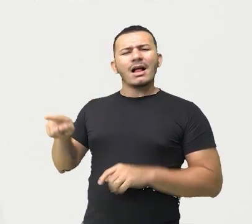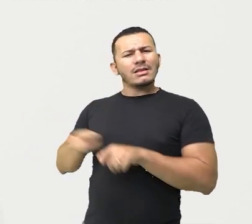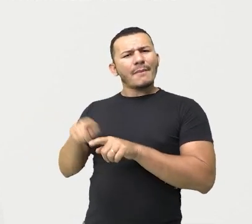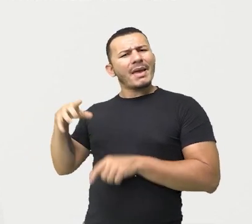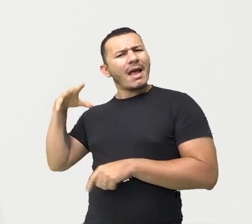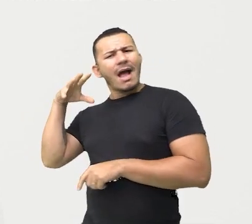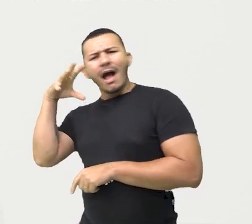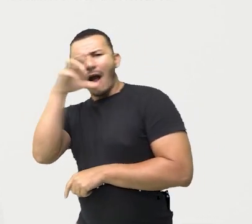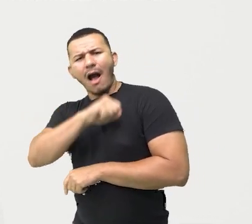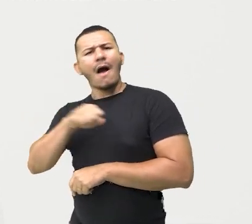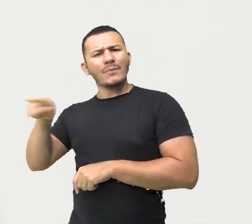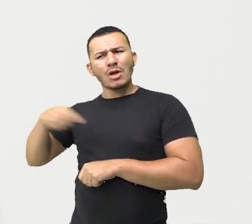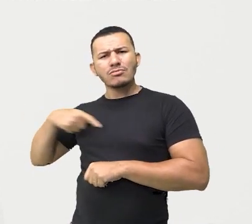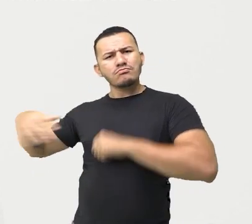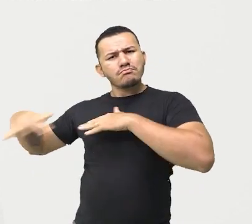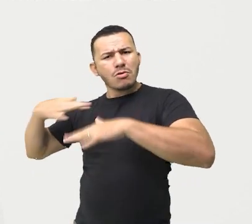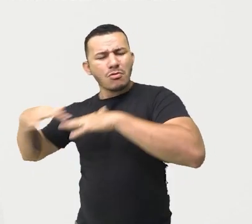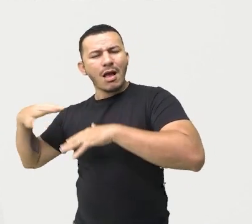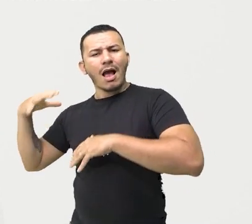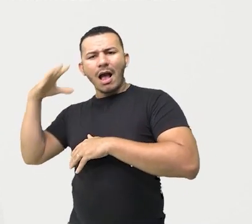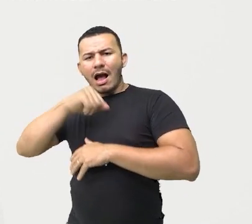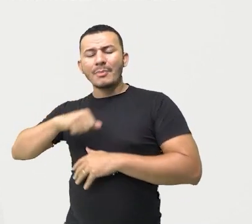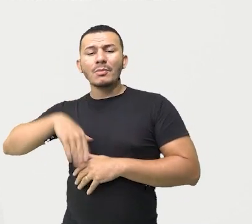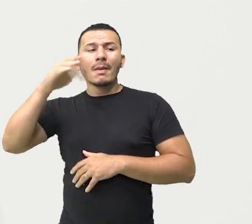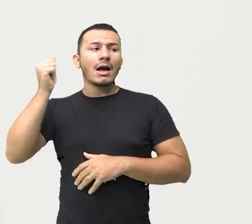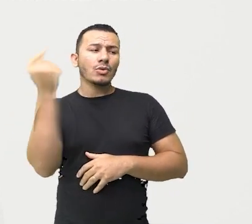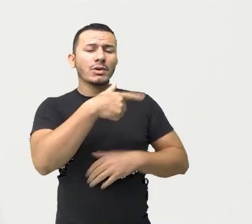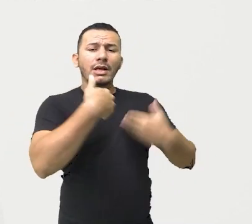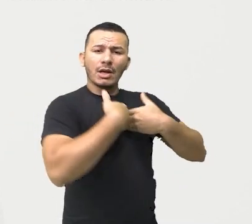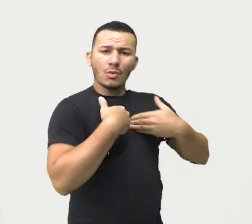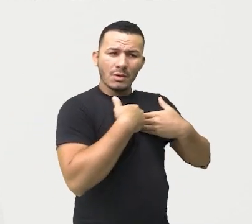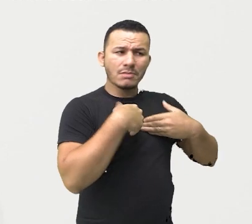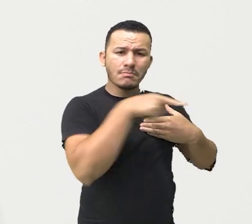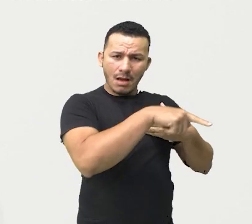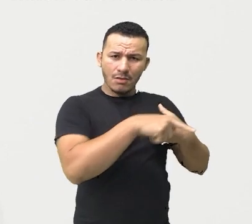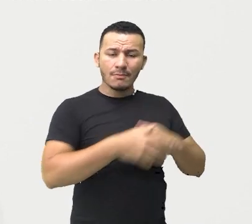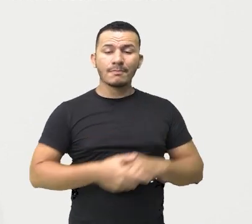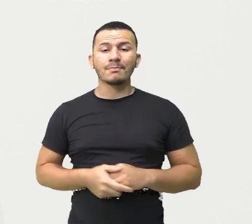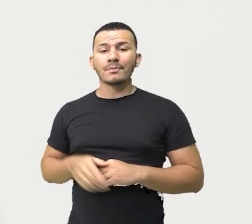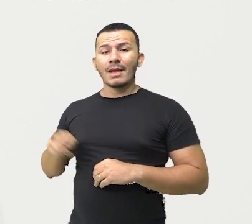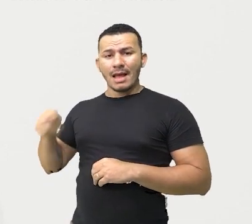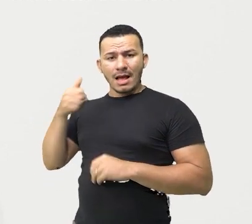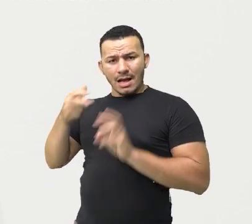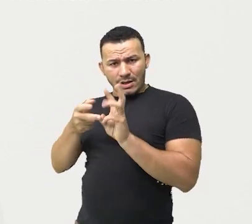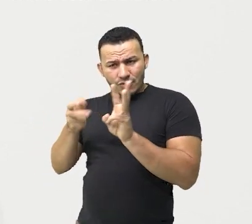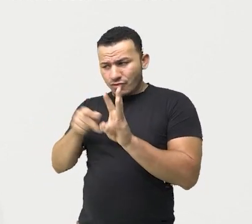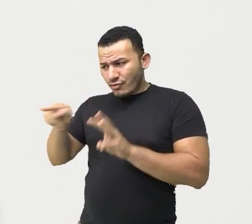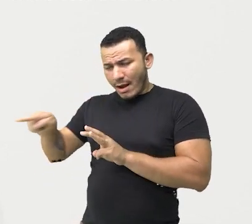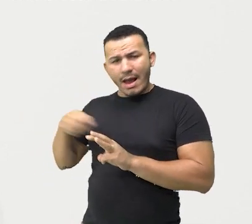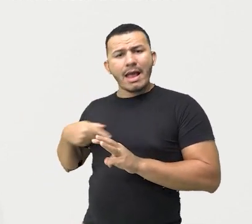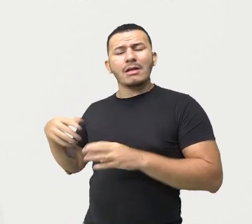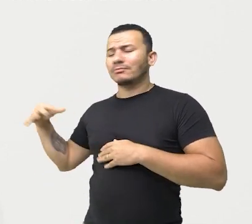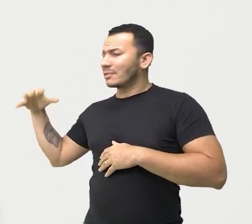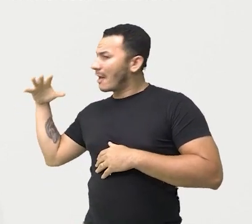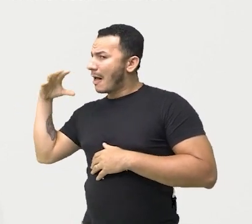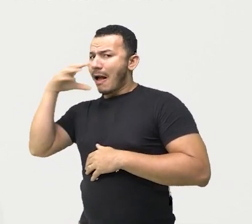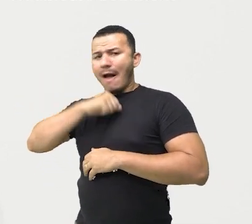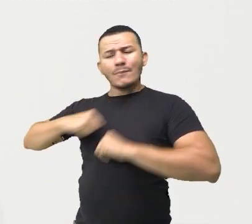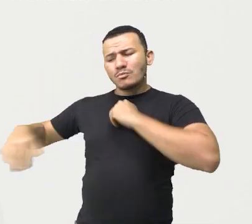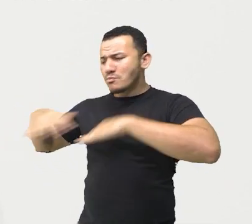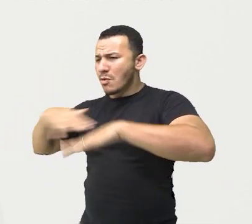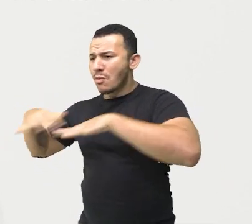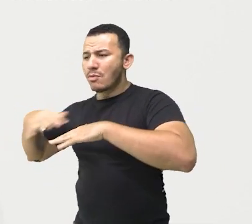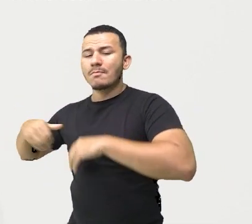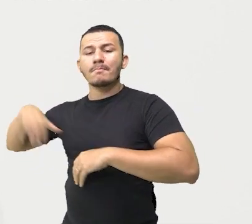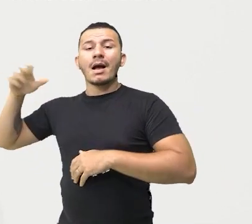que a ema selvagem. Olha só a comparação. Iracema era uma índia muito rápida, certo? Mais rápida que